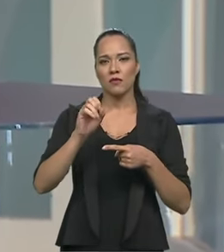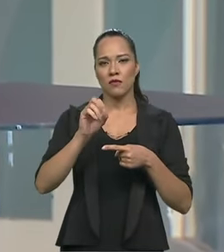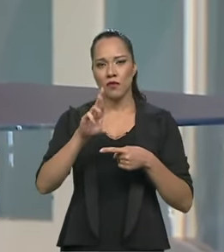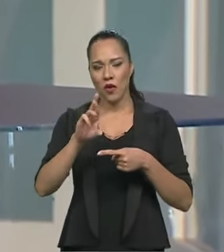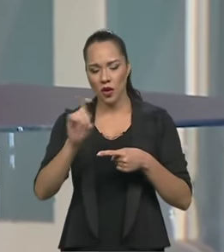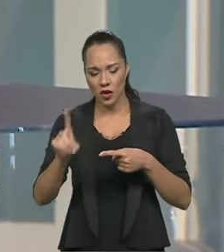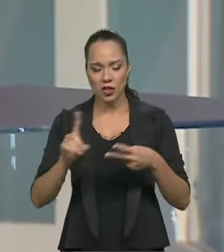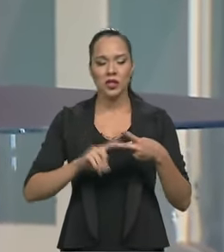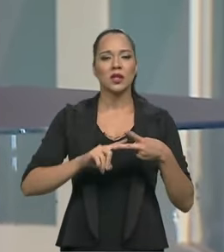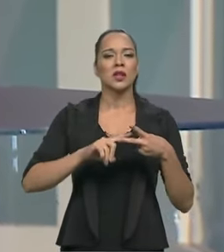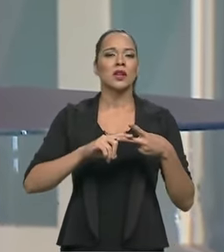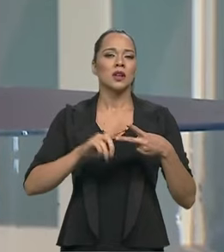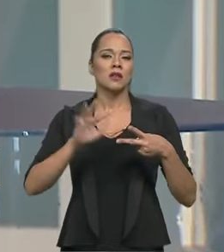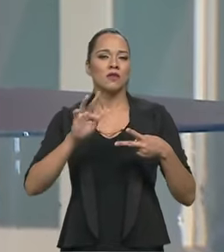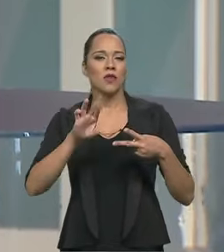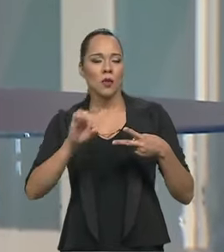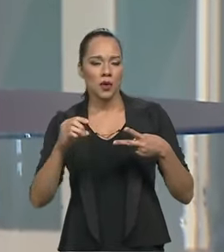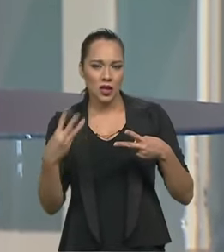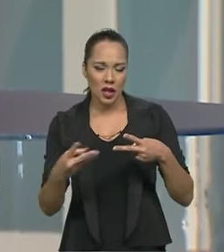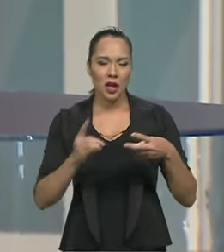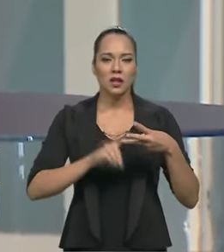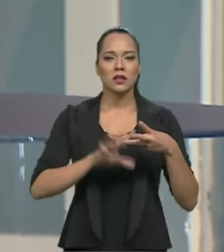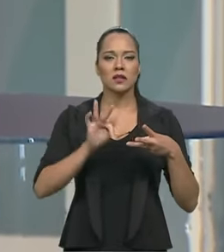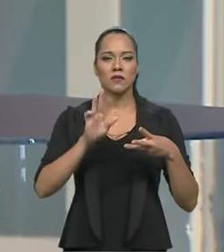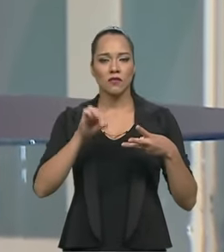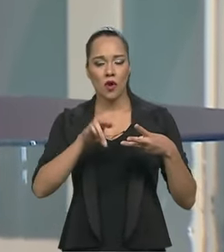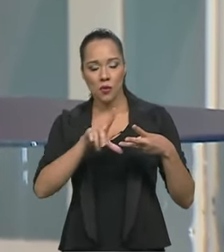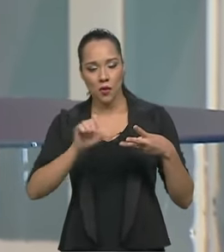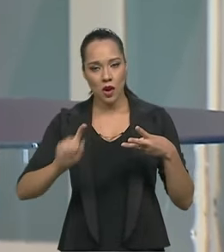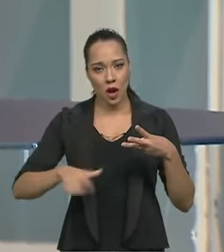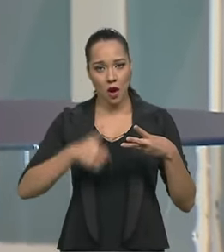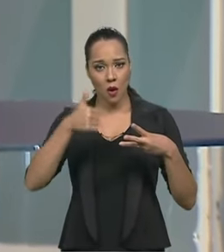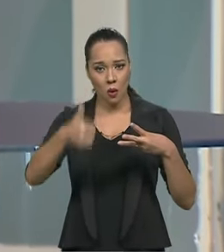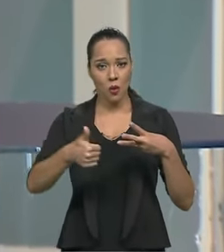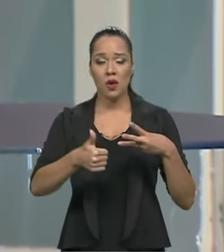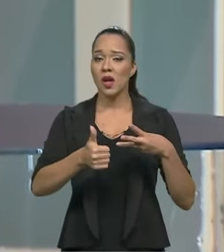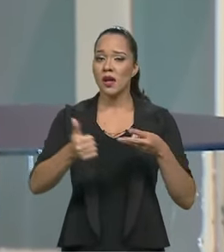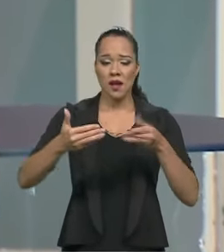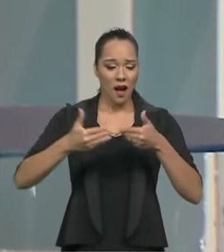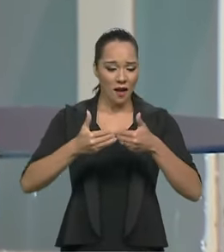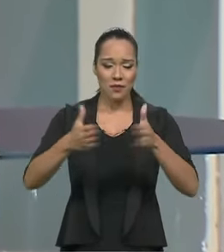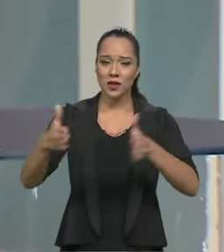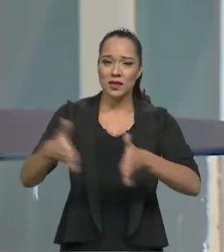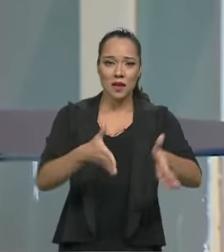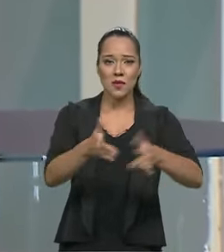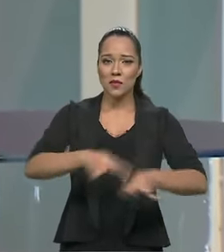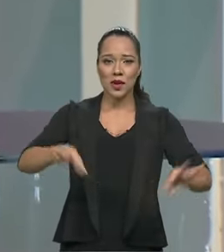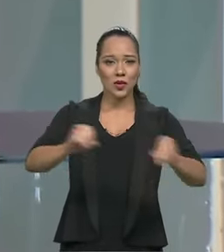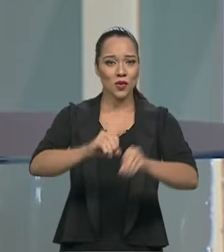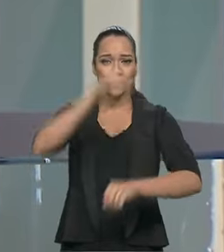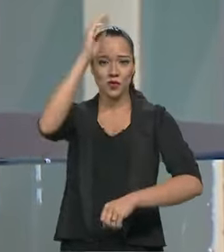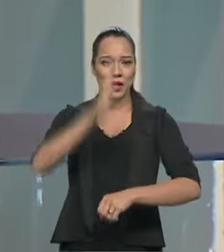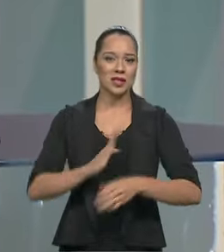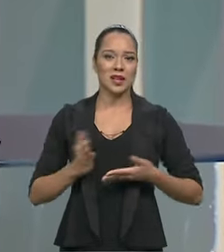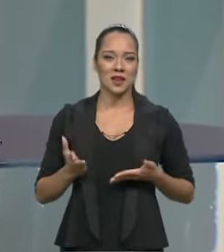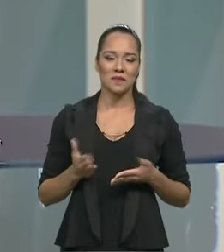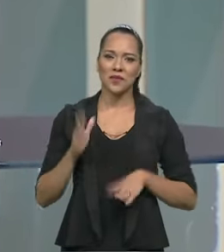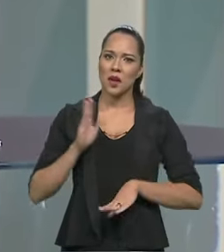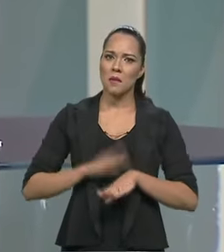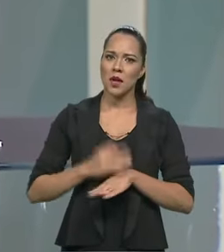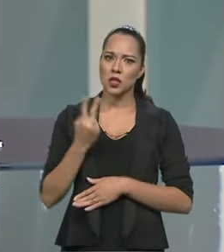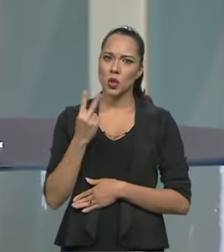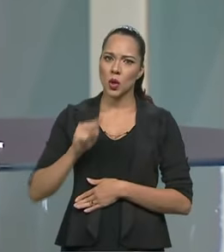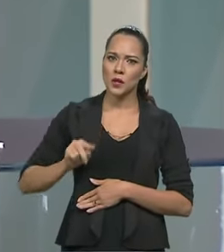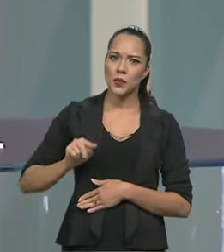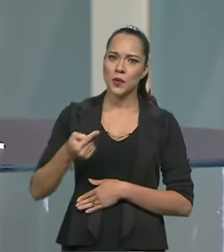campeão de Fórmula 3, foi campeão de Fórmula 1, e abriu esse caminho para todos os brasileiros que eu acho que foram mais de 2